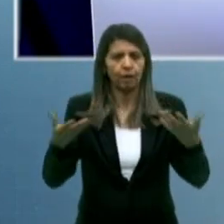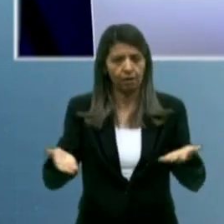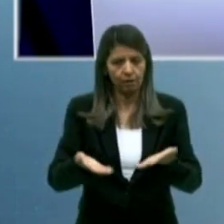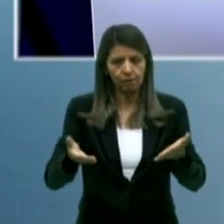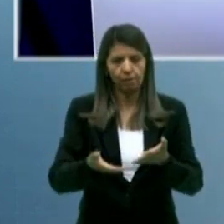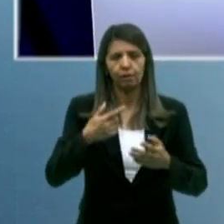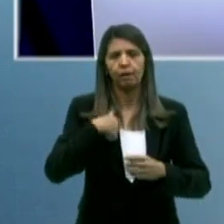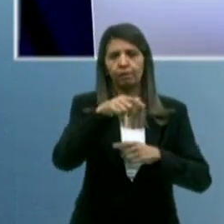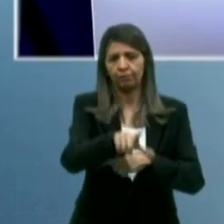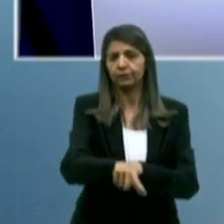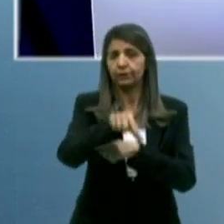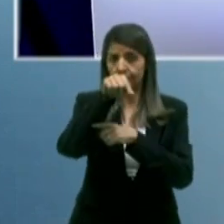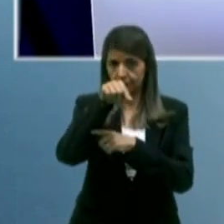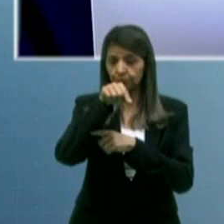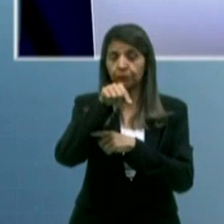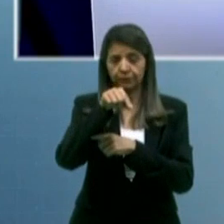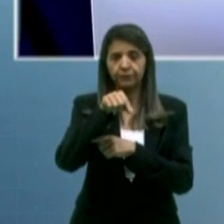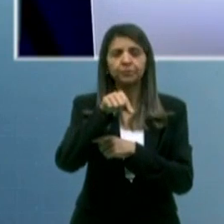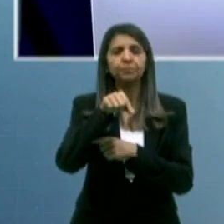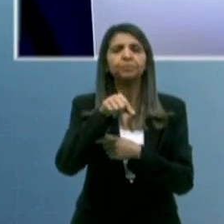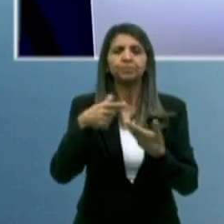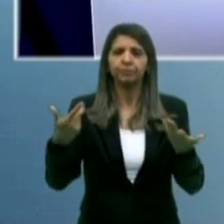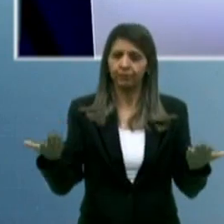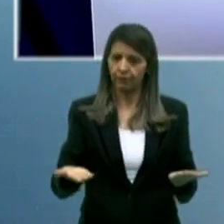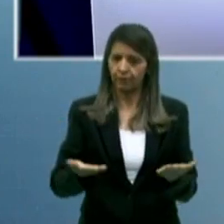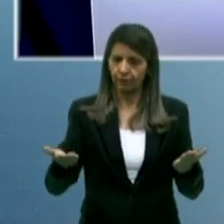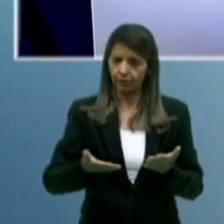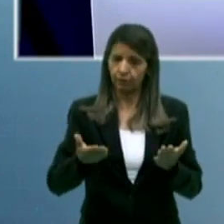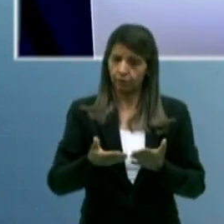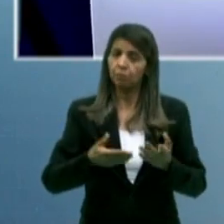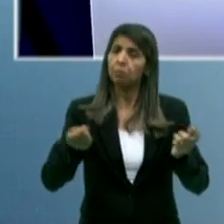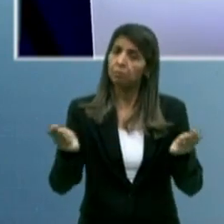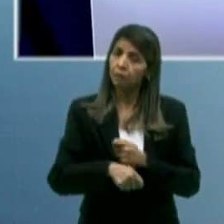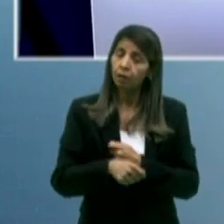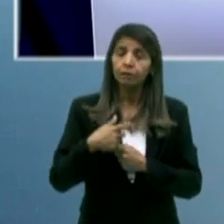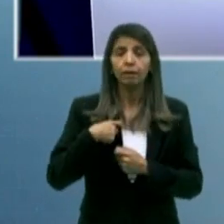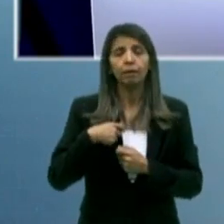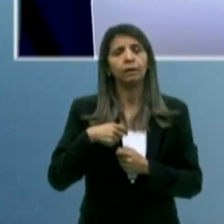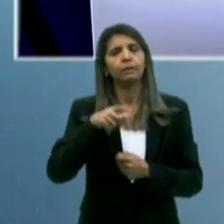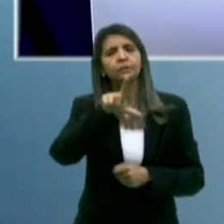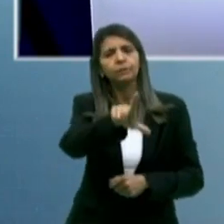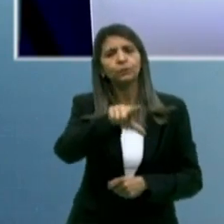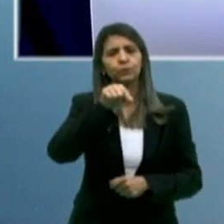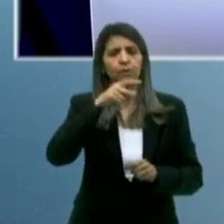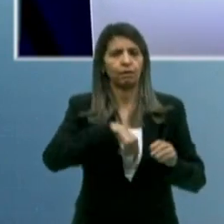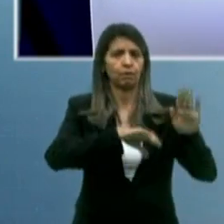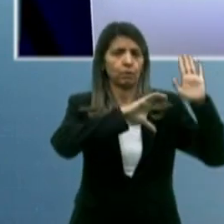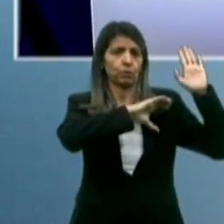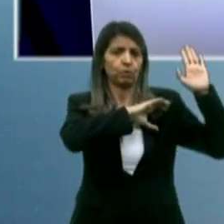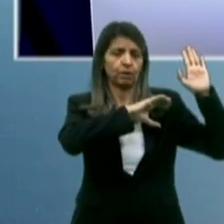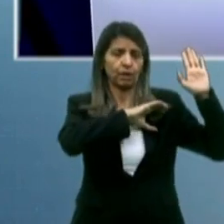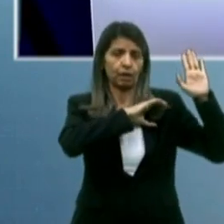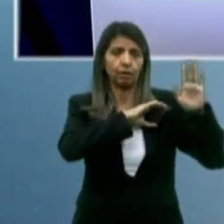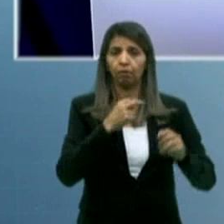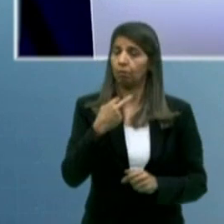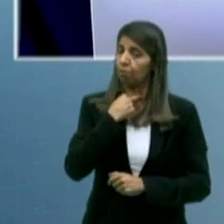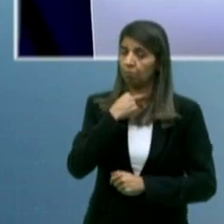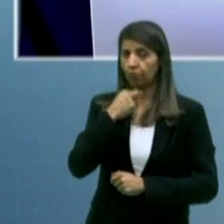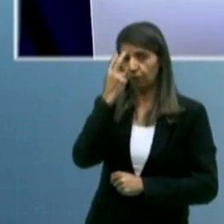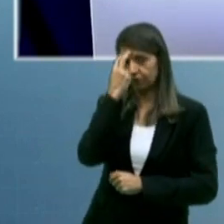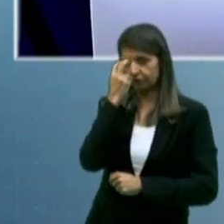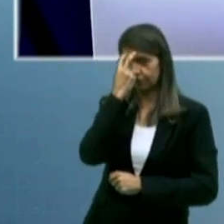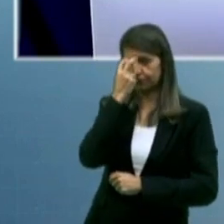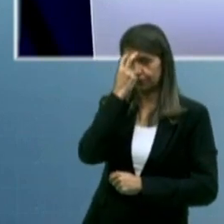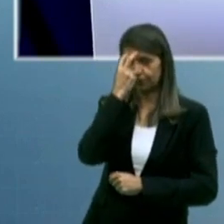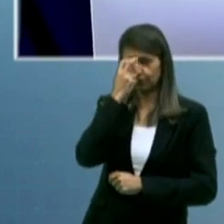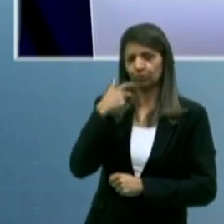equipe aqui, previamente sorteado, mas ele pode escolher qualquer candidato com exceção de Nilvan Ferreira, porque